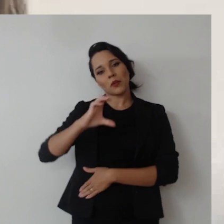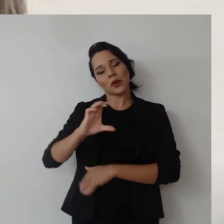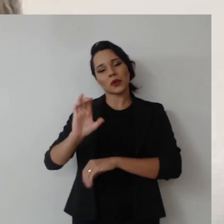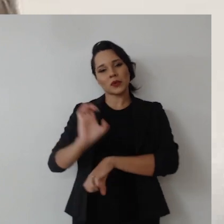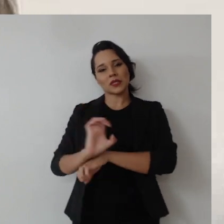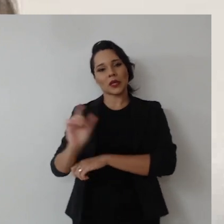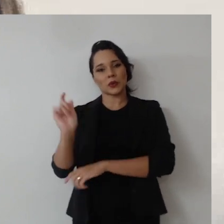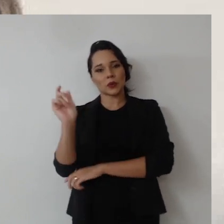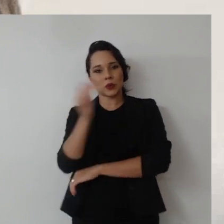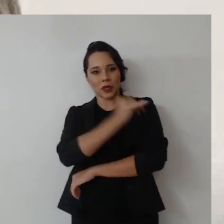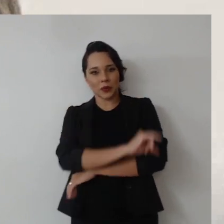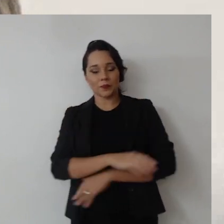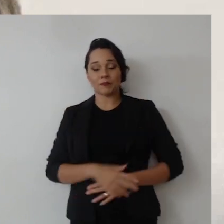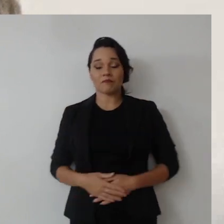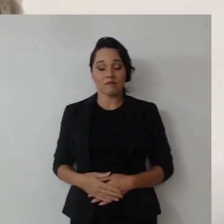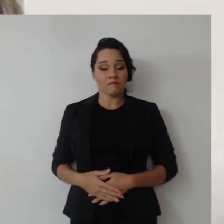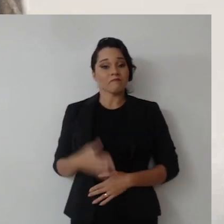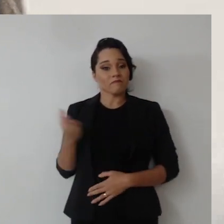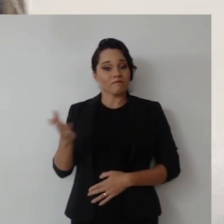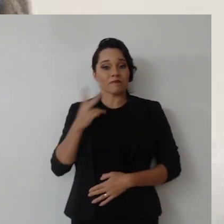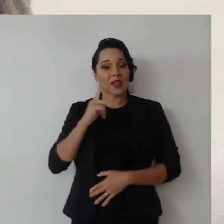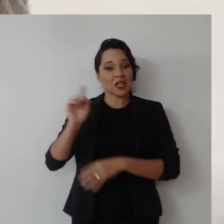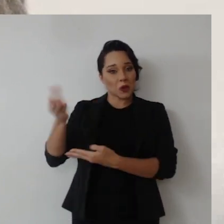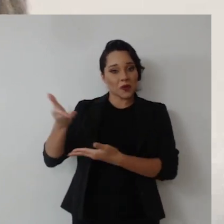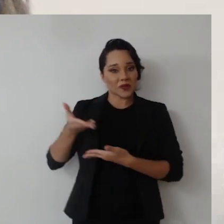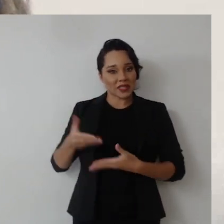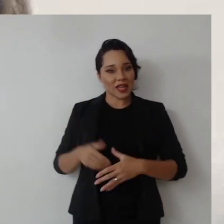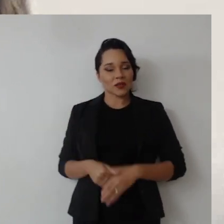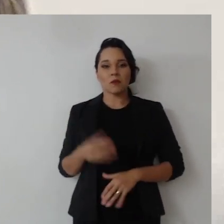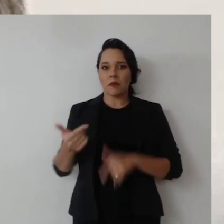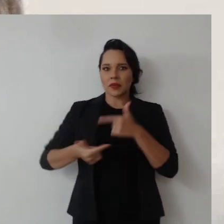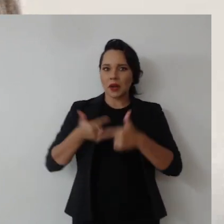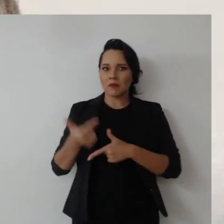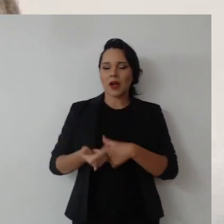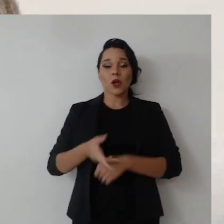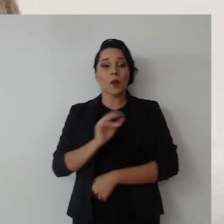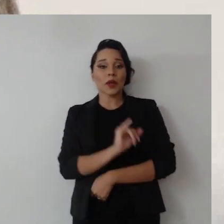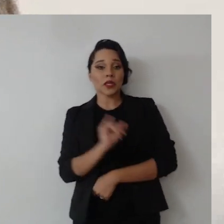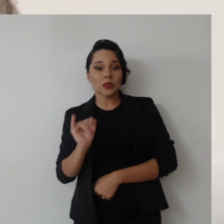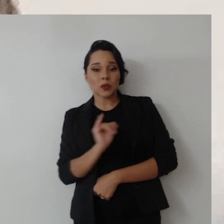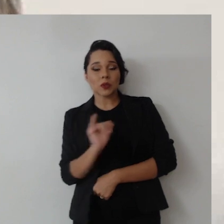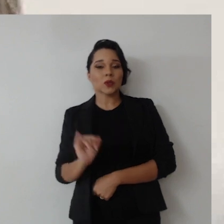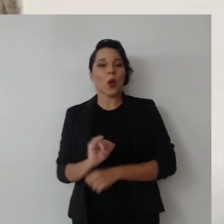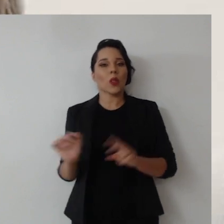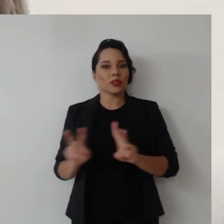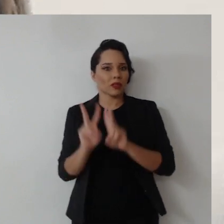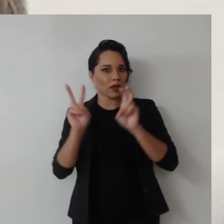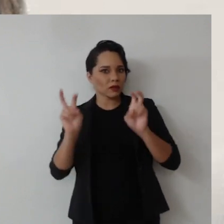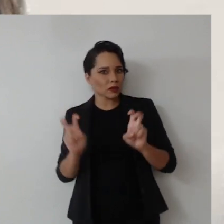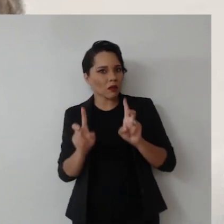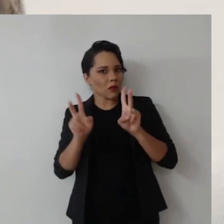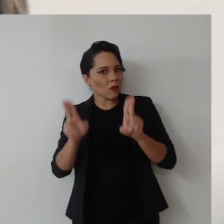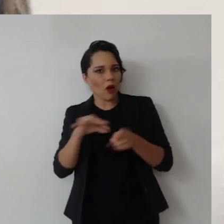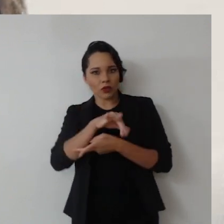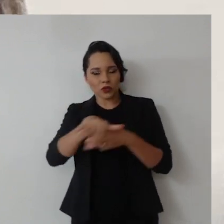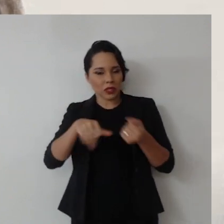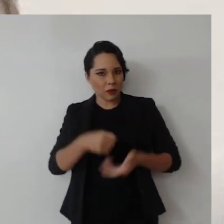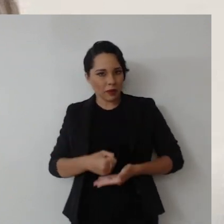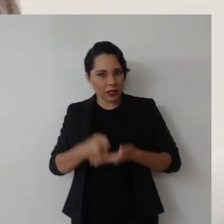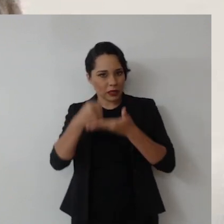PUC do Rio. Destaca-se que o nosso convidado atua como instrutor nessa temática de